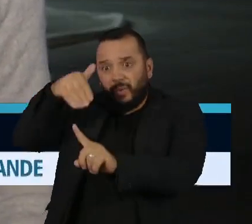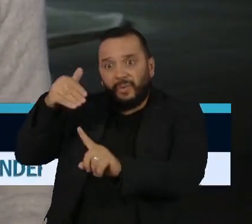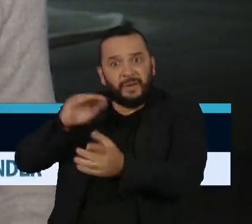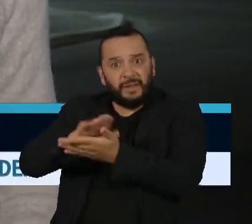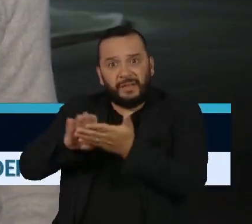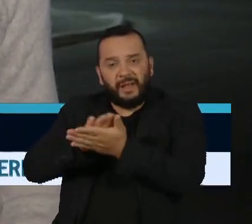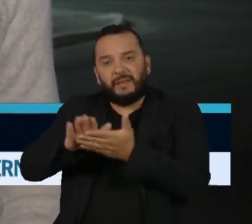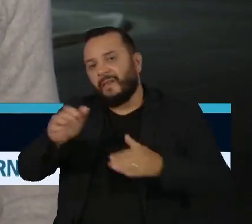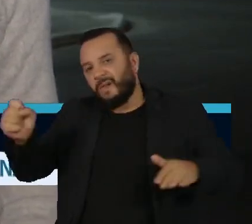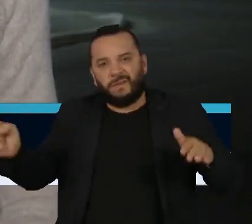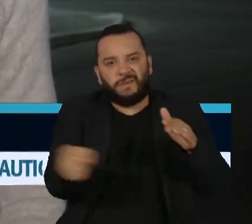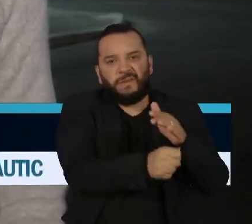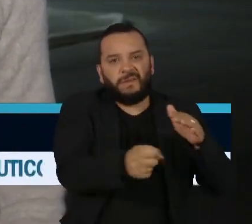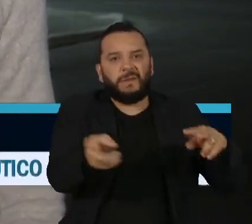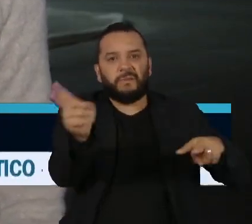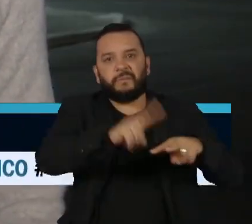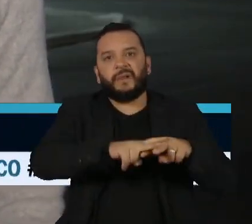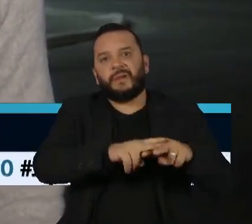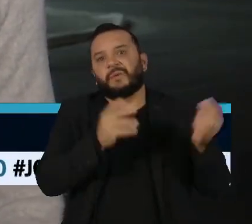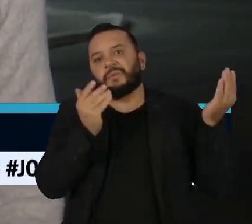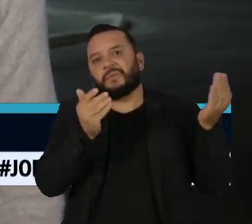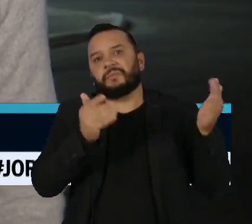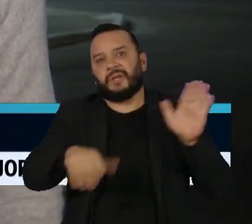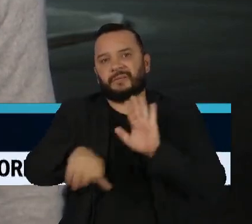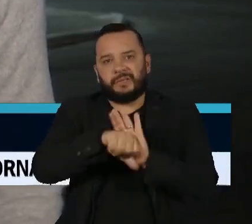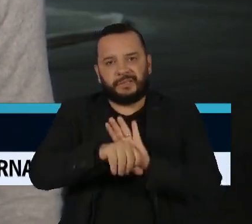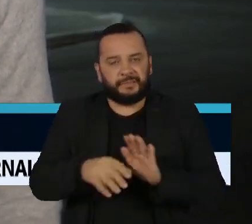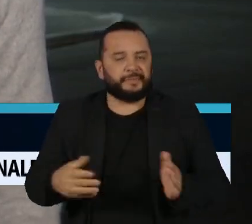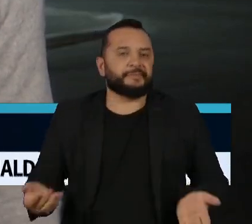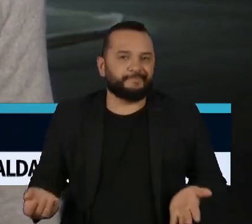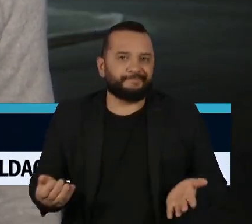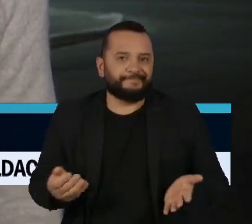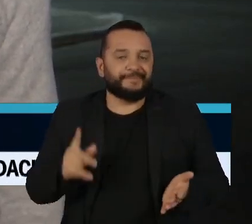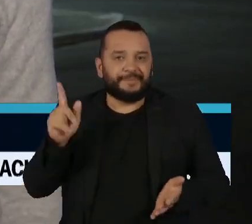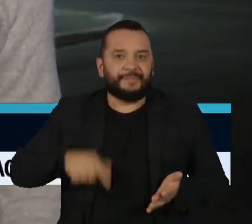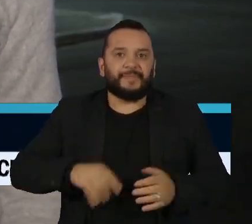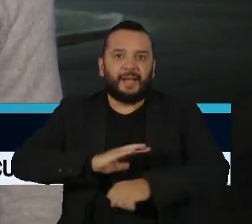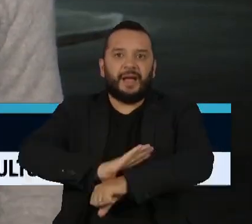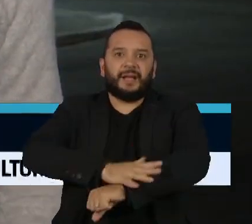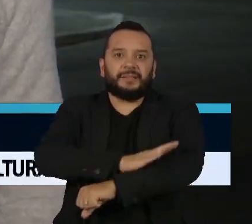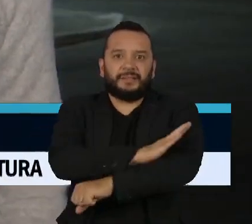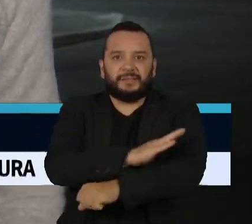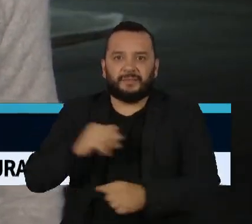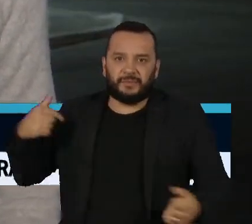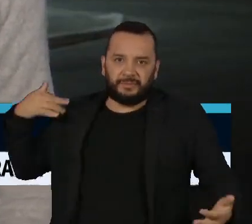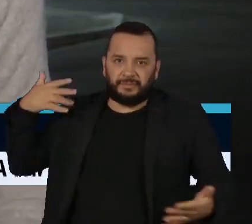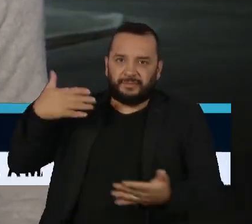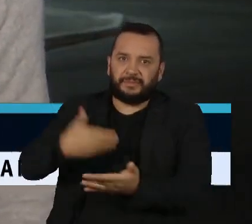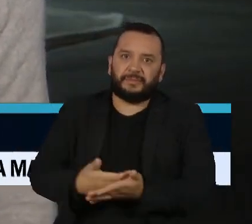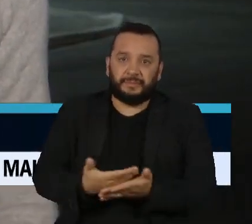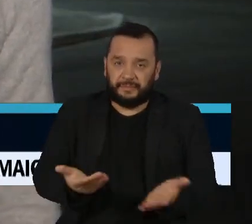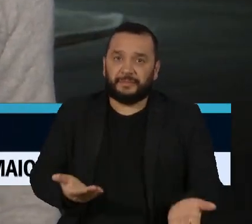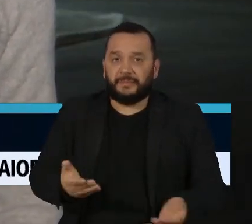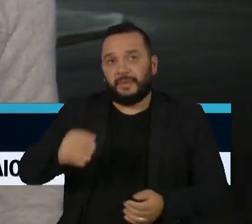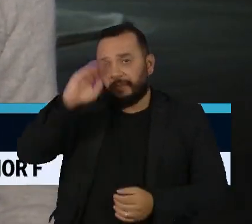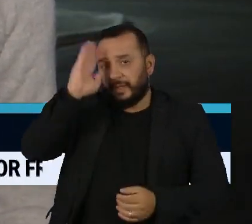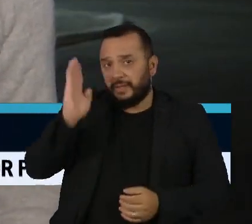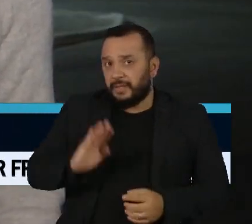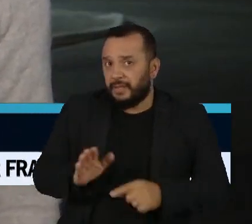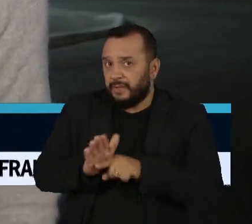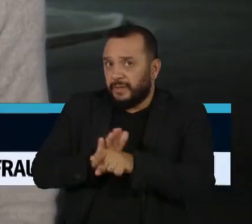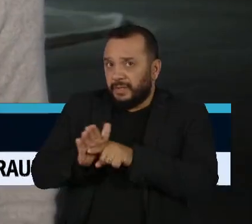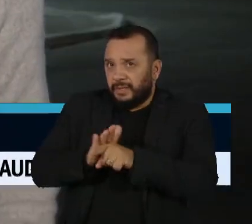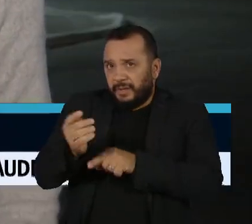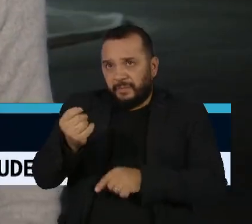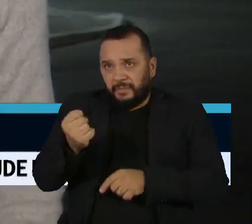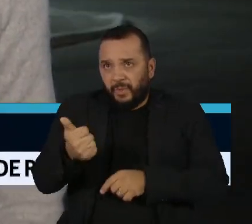lista como principais suspeitos de um crime. É o chamado racismo estrutural. Por isso, em um país que investiga pouco e que se